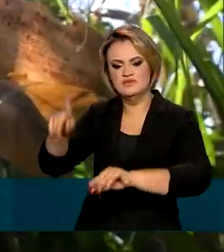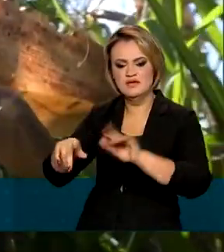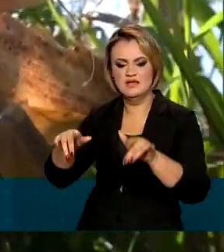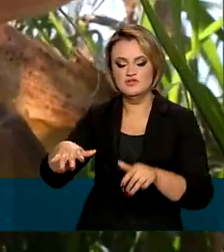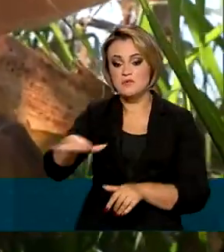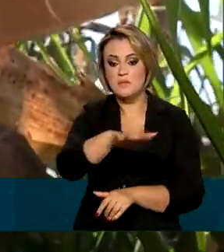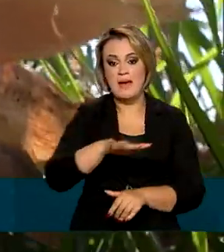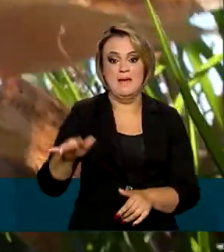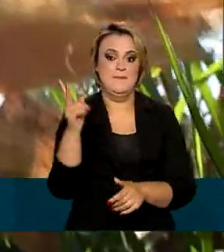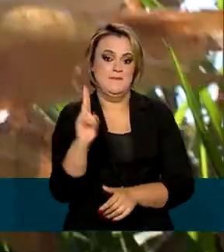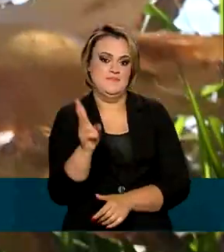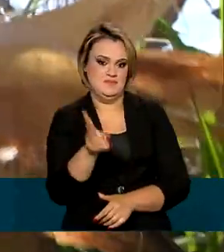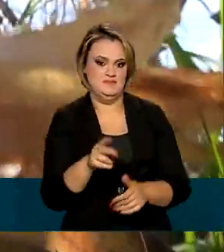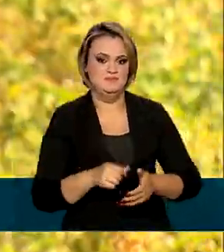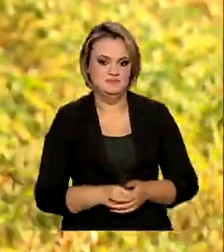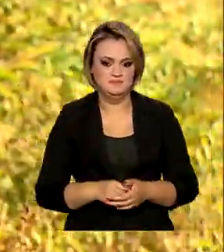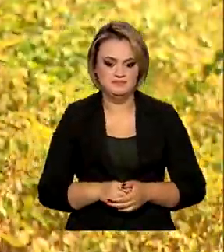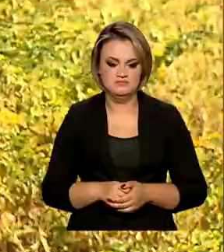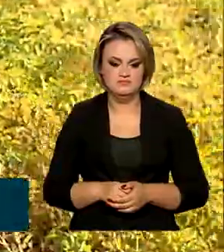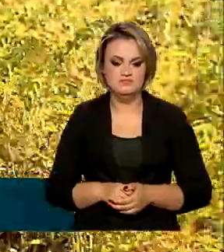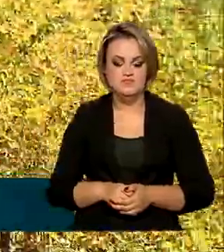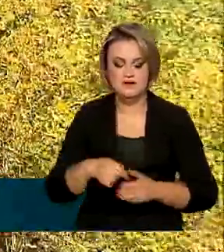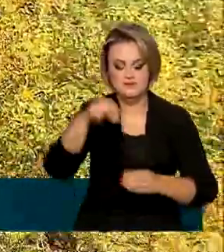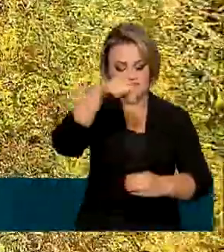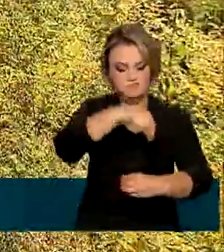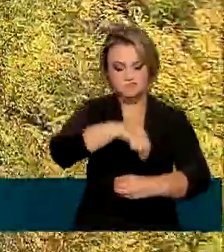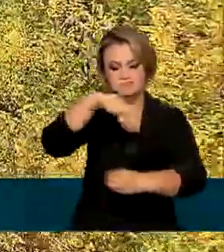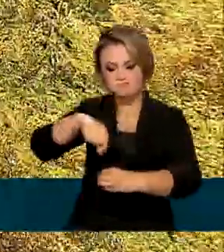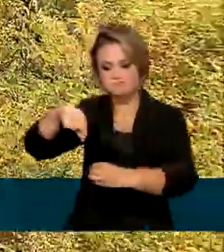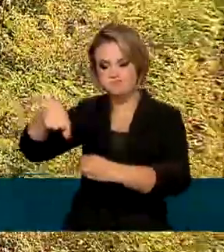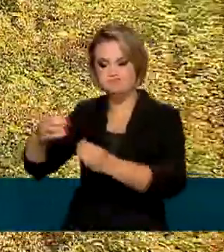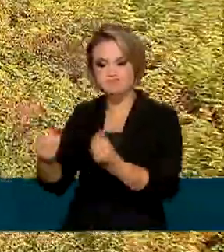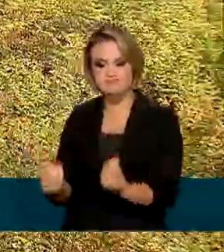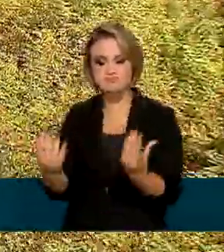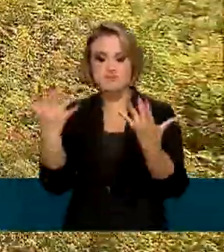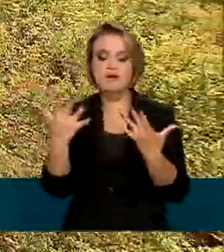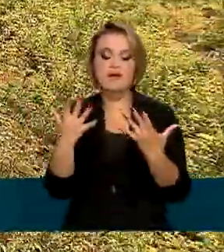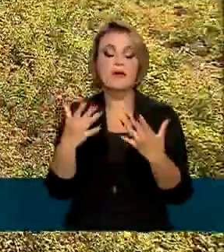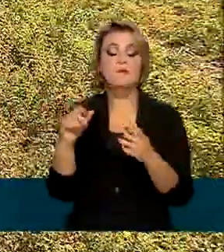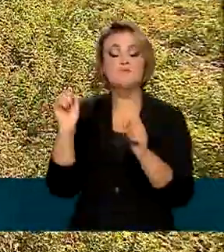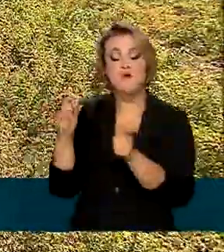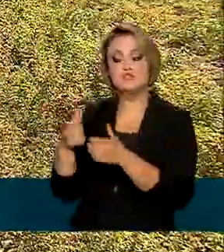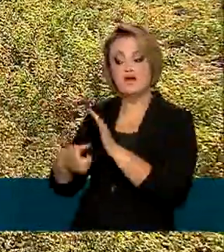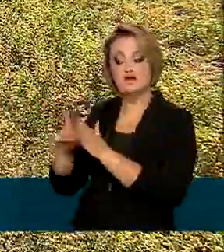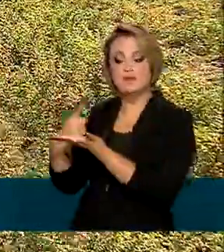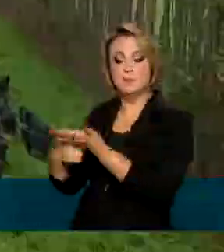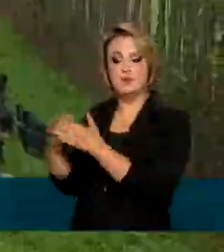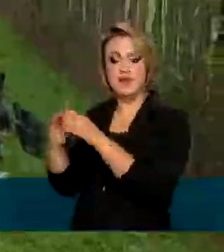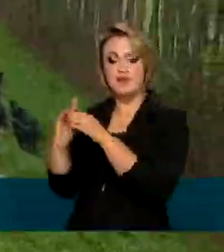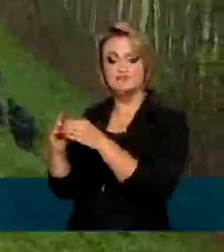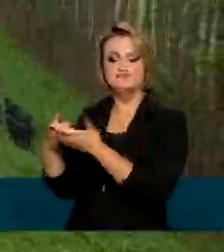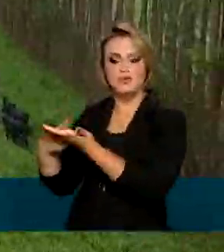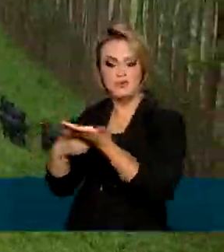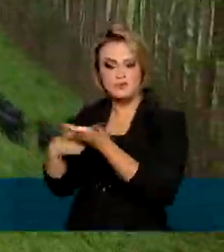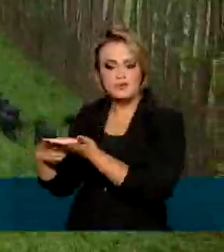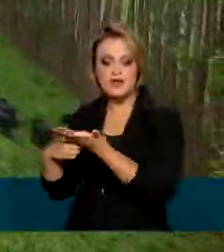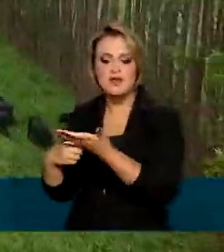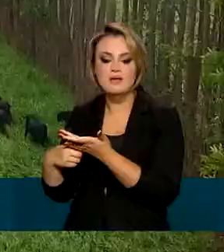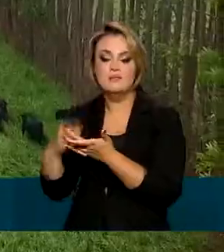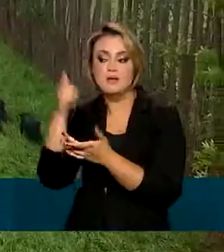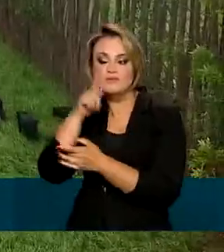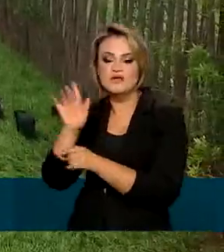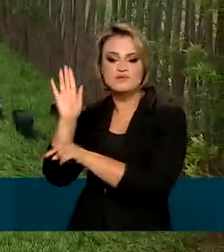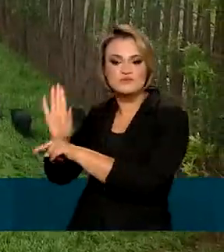uma mesma área na propriedade. O cultivo pode ser feito em consórcio ou em rotação. De forma que haja